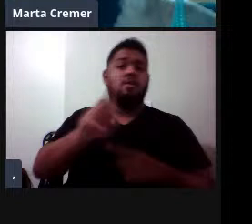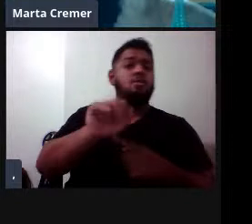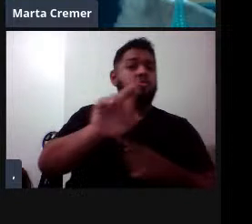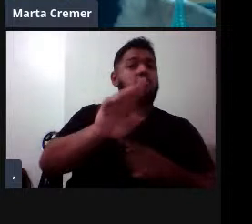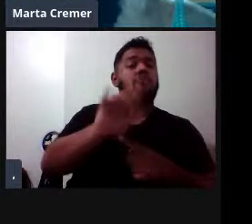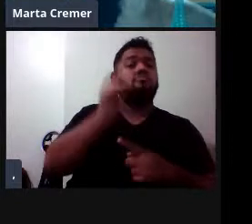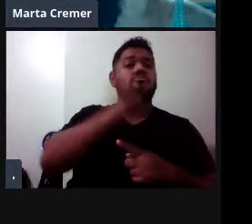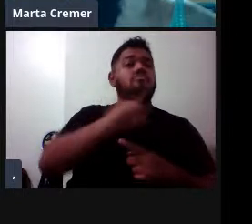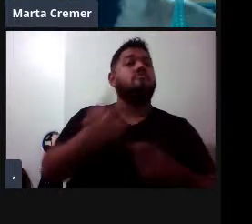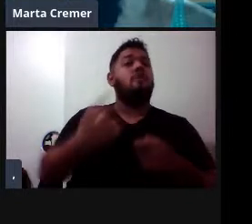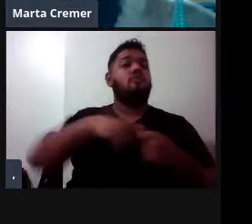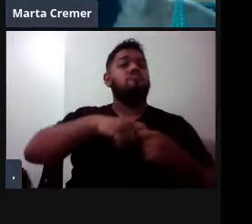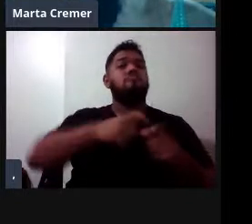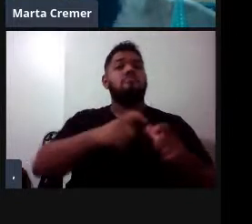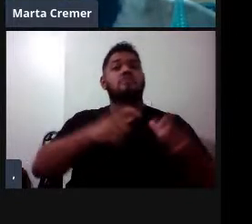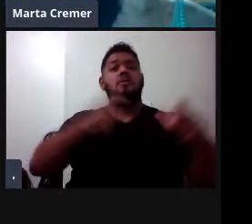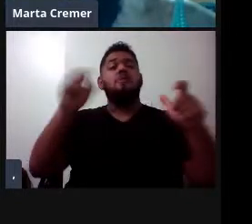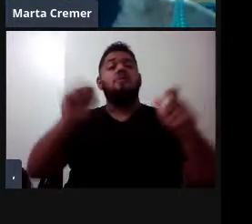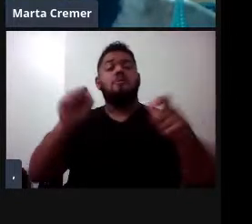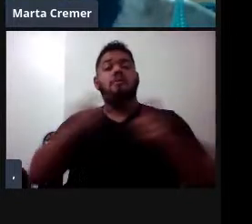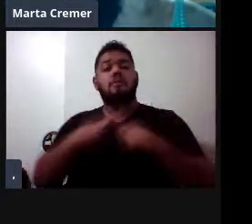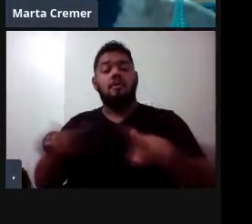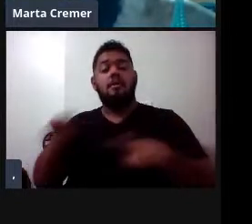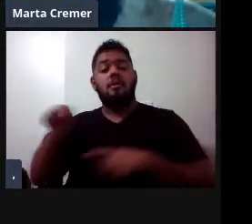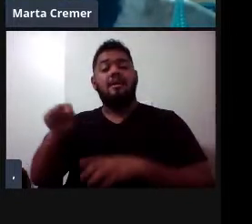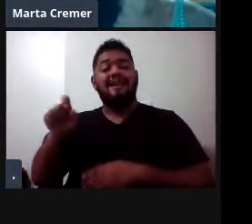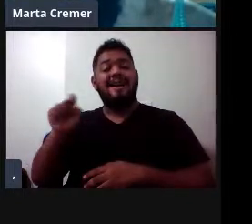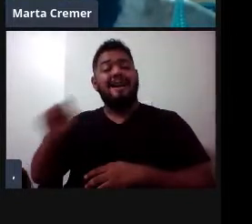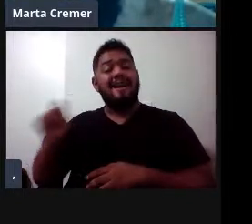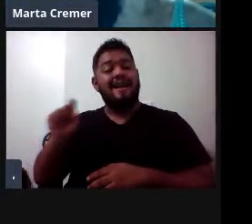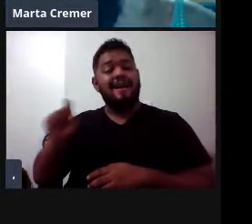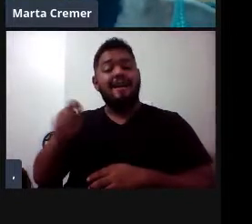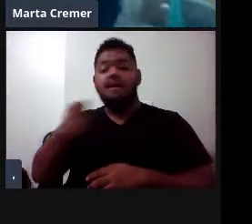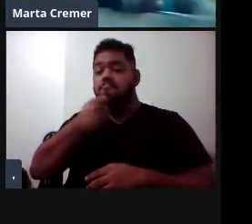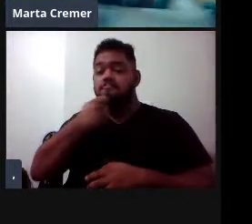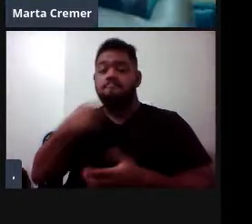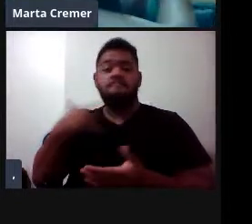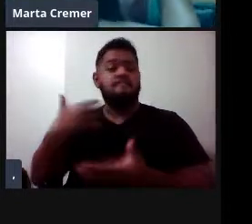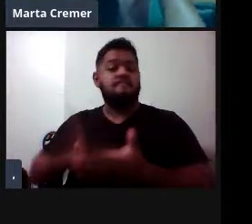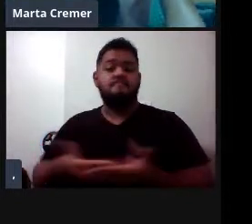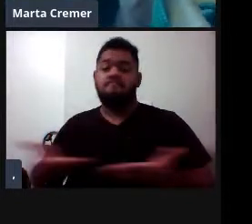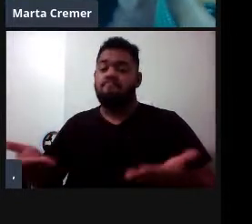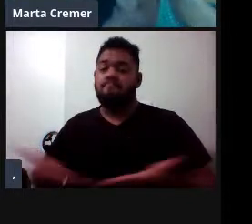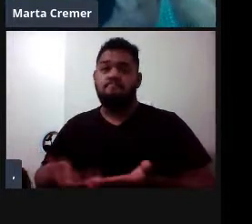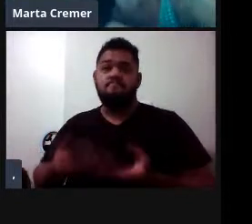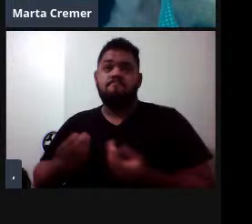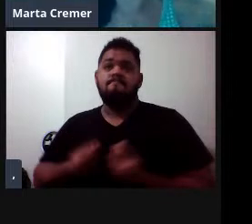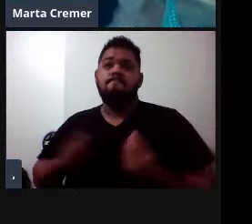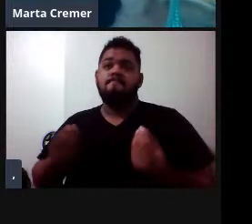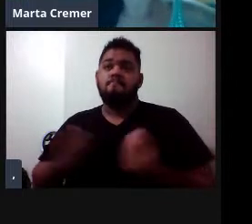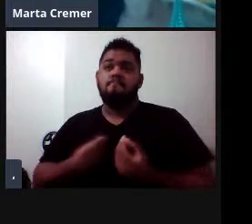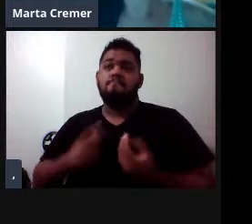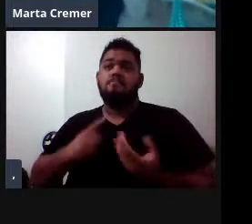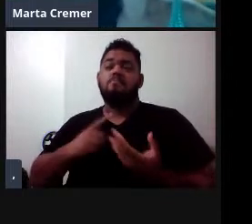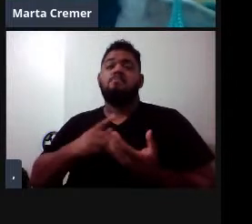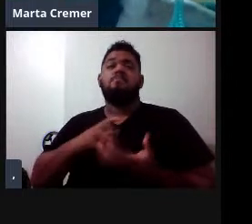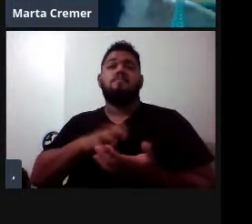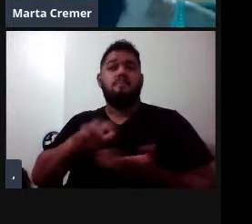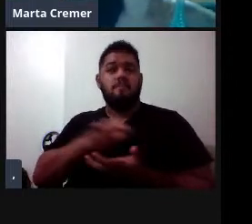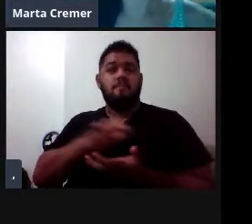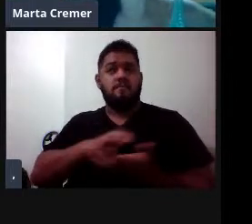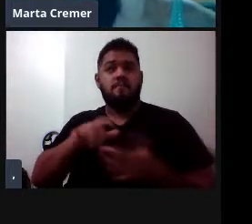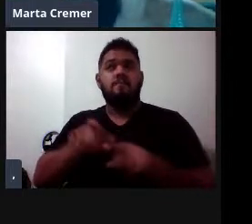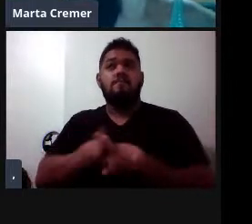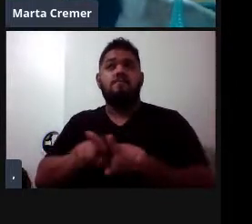positiva, né, mas as azuis ainda têm uma situação muito crítica e com grandes